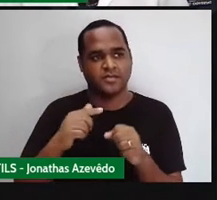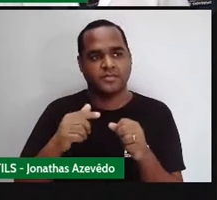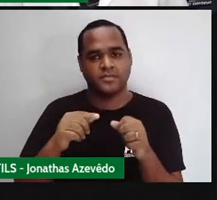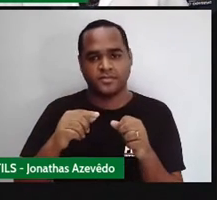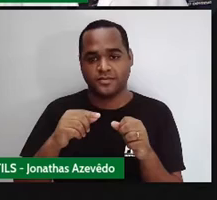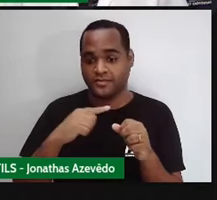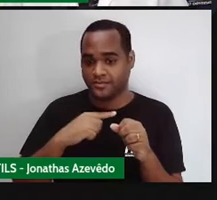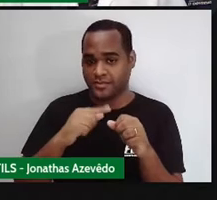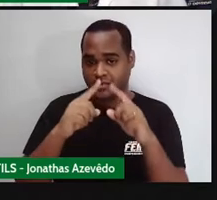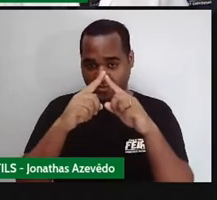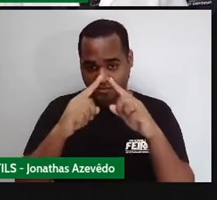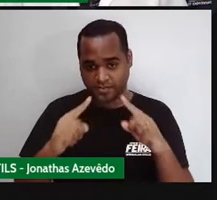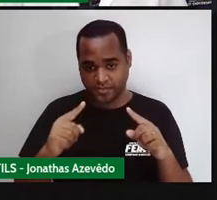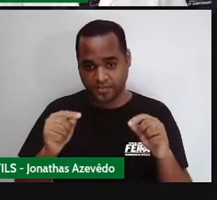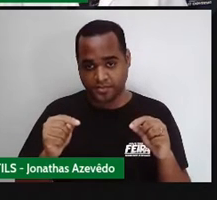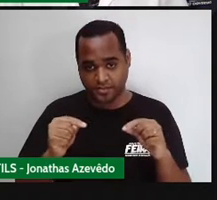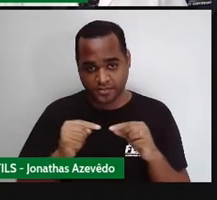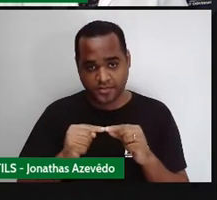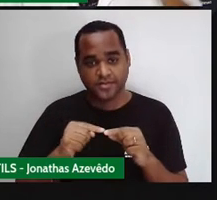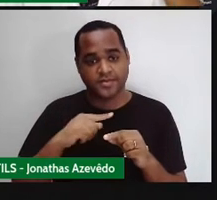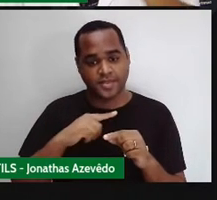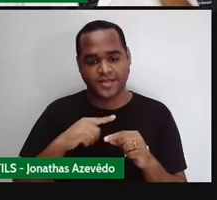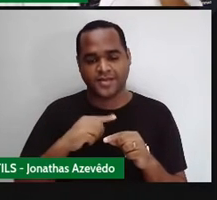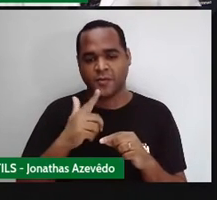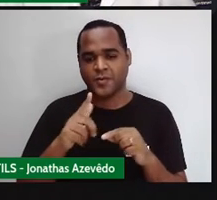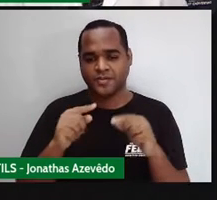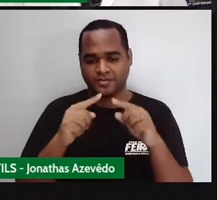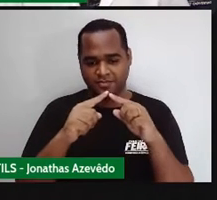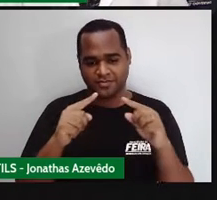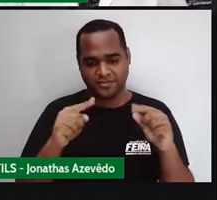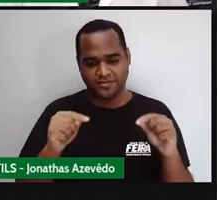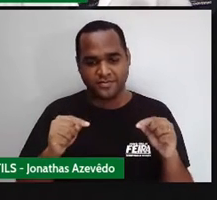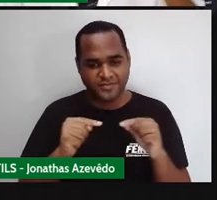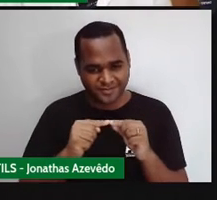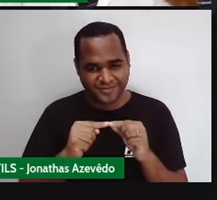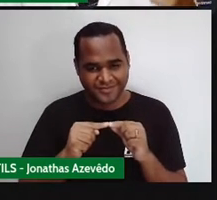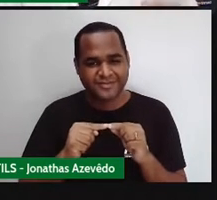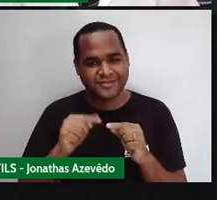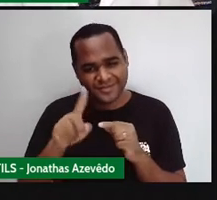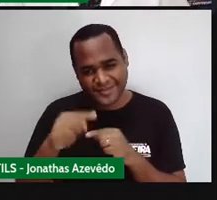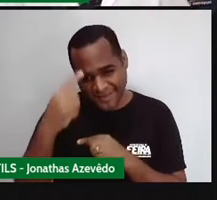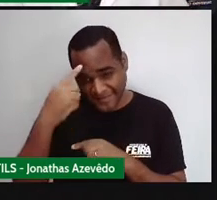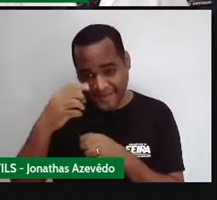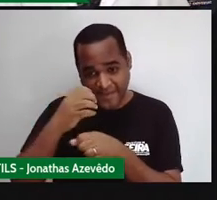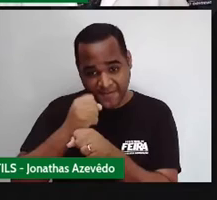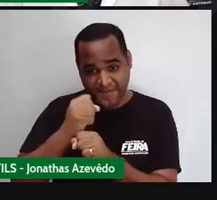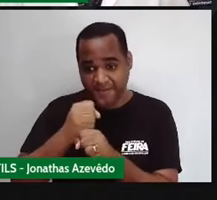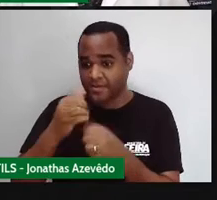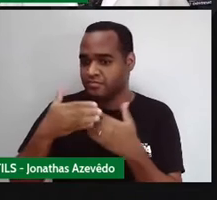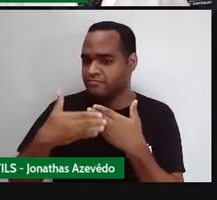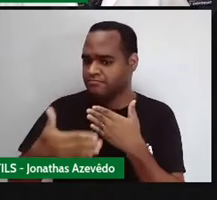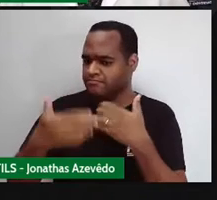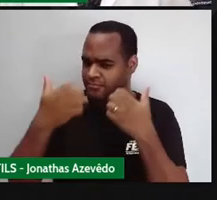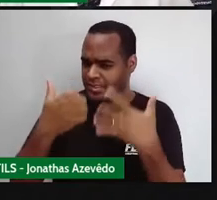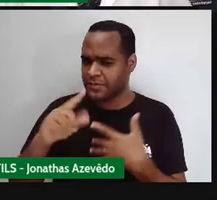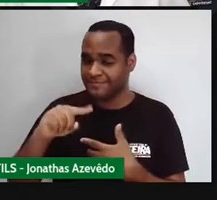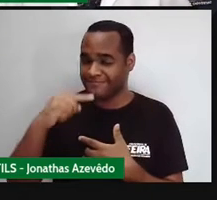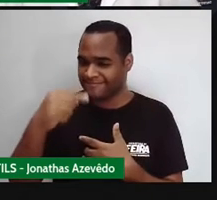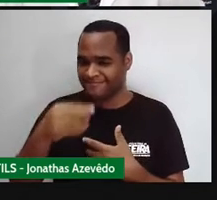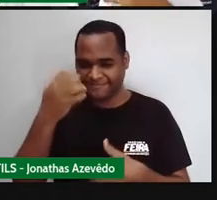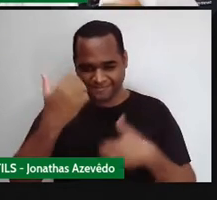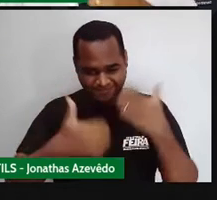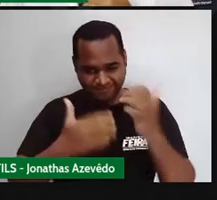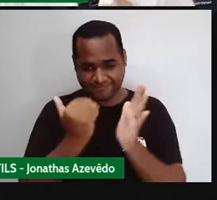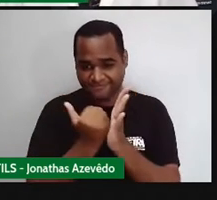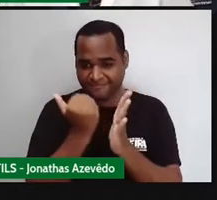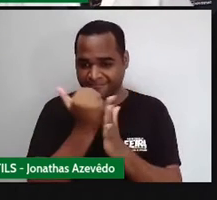do losango e trapézio, tá? Nessa aula a gente viu losango, trapézio vai aparecer numa próxima aula, certo?